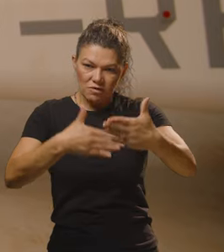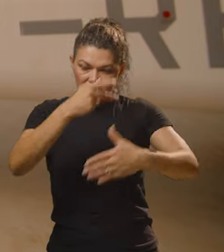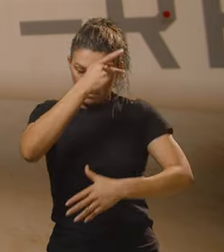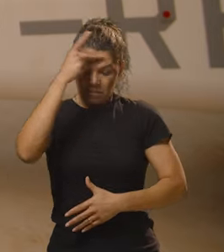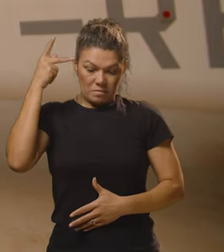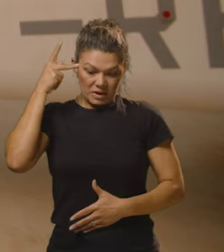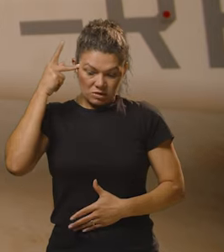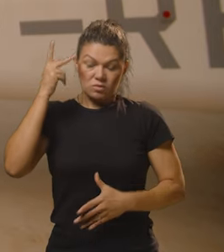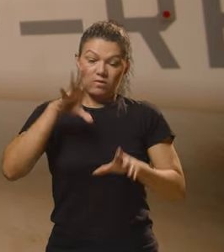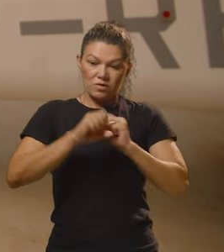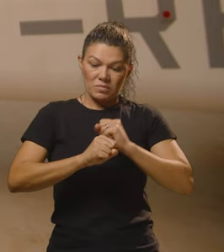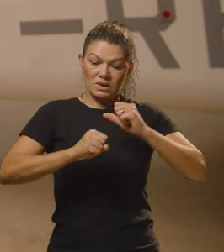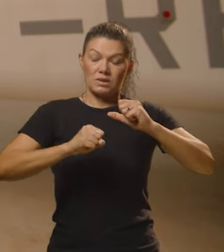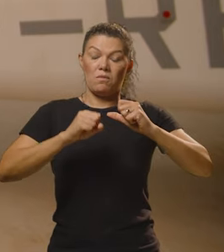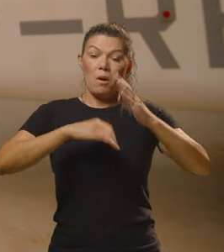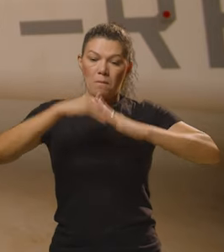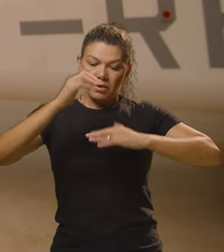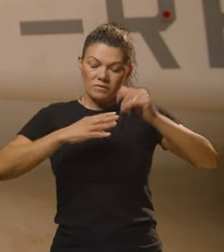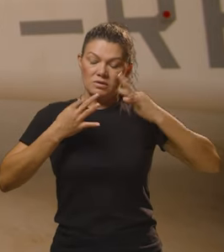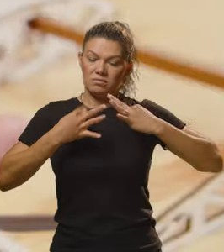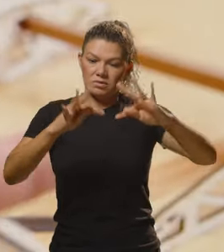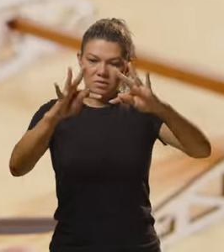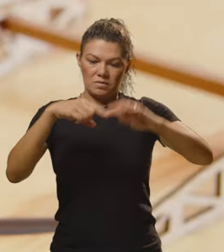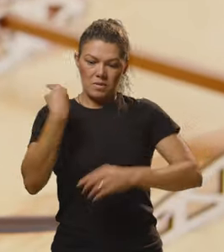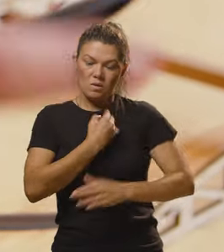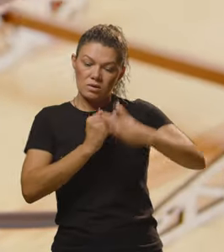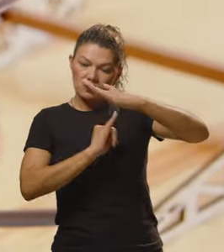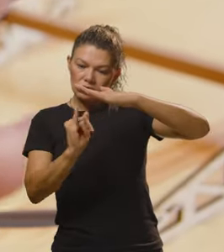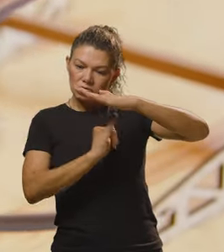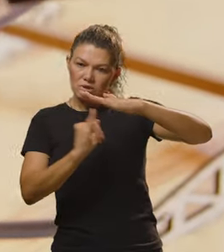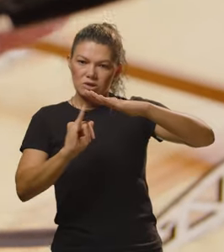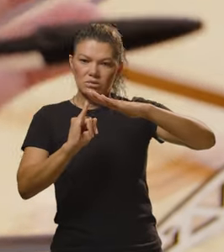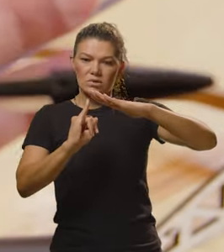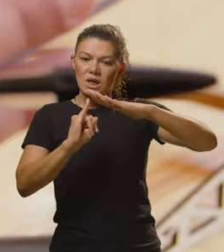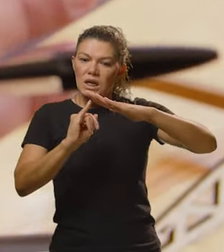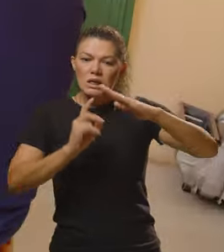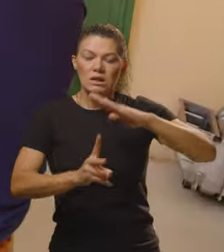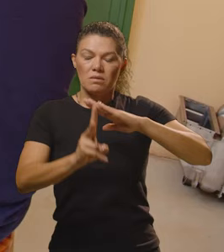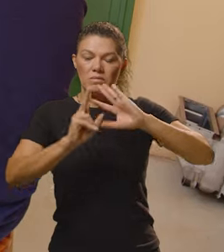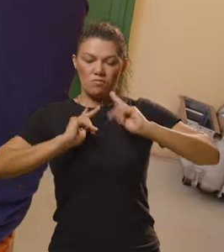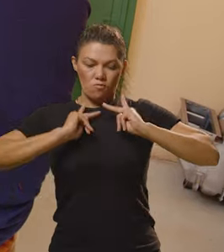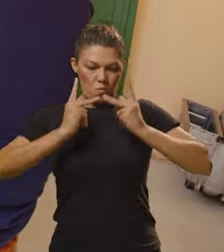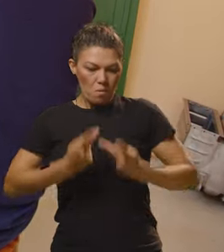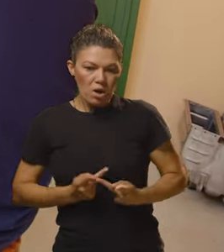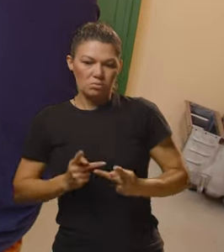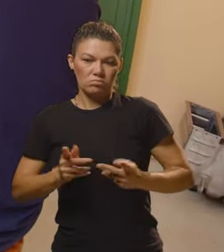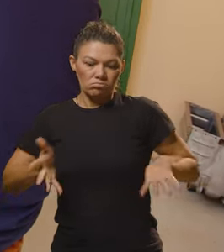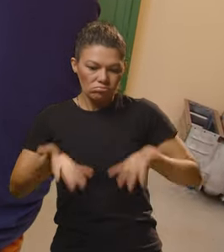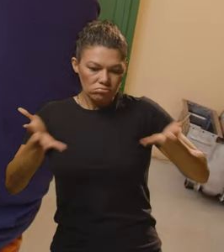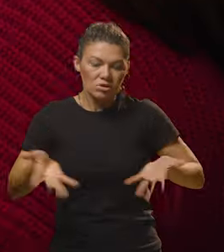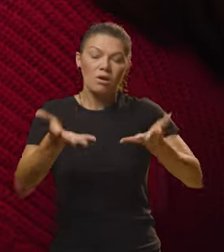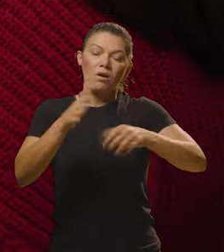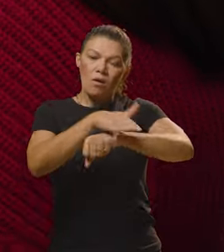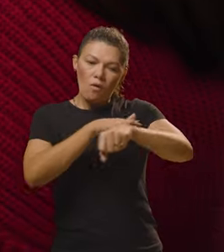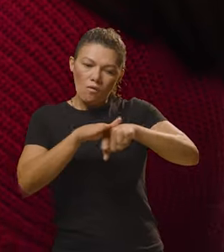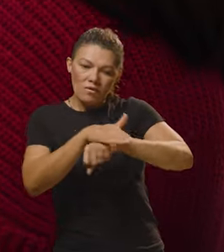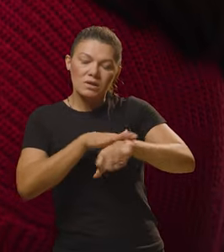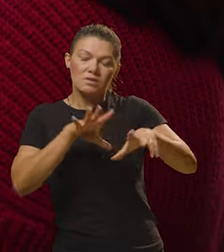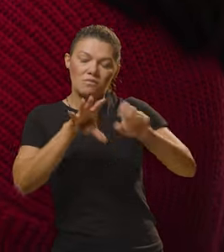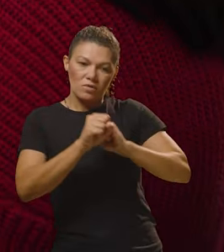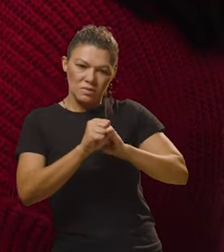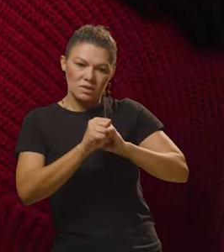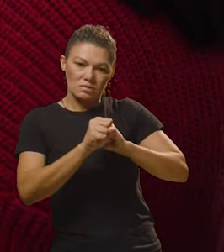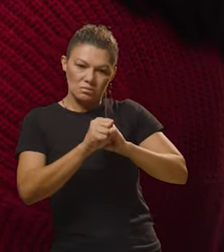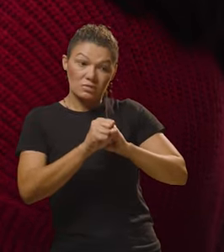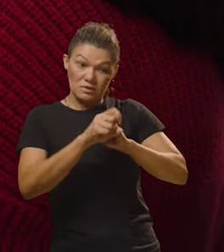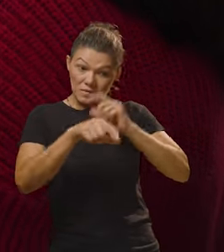profissional, tecnológica, mas a gente aqui no Instituto nunca deixa o lado humano de fora. Então a gente está sempre conversando com os nossos alunos, a